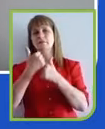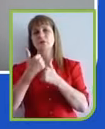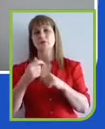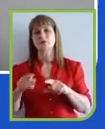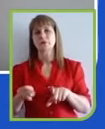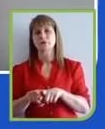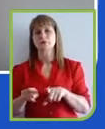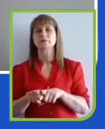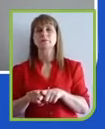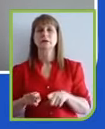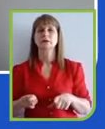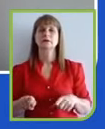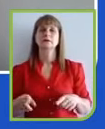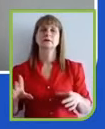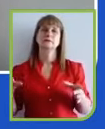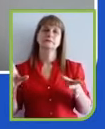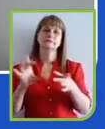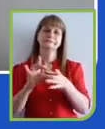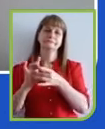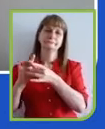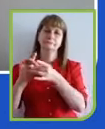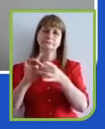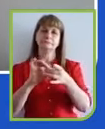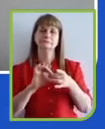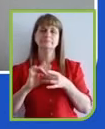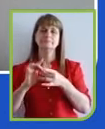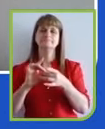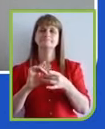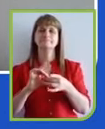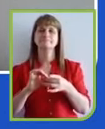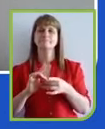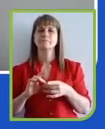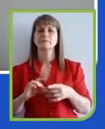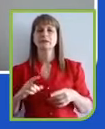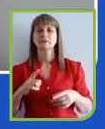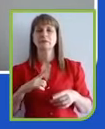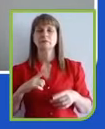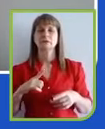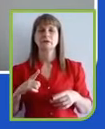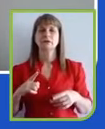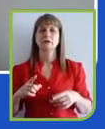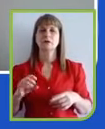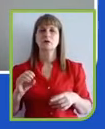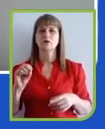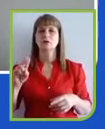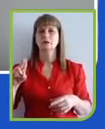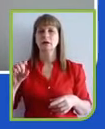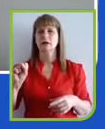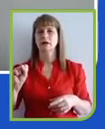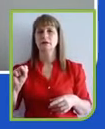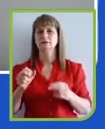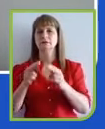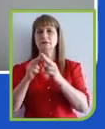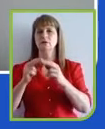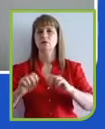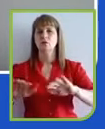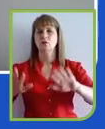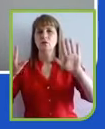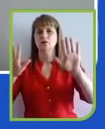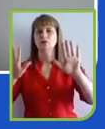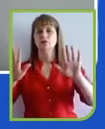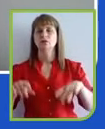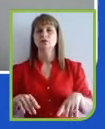interdependência entre os oito princípios, assim como existe também nas ODSs da ONU, e eu acho que isso é cada vez mais